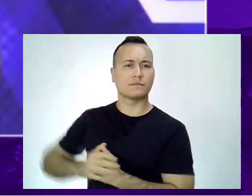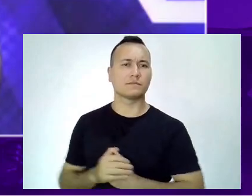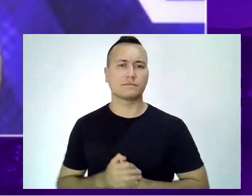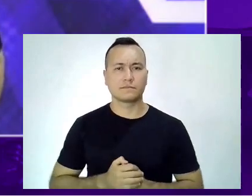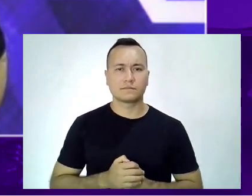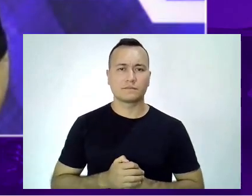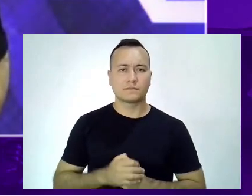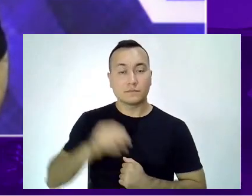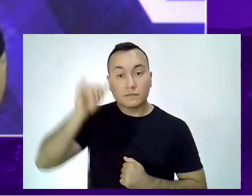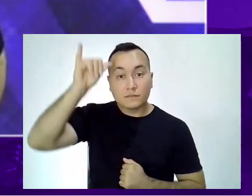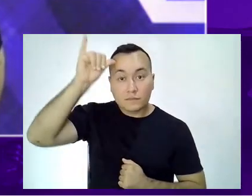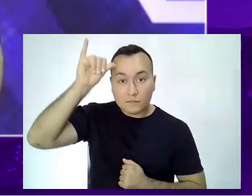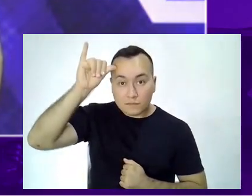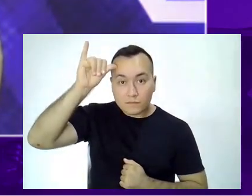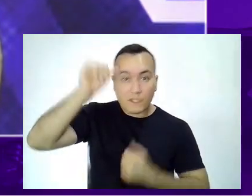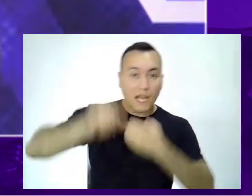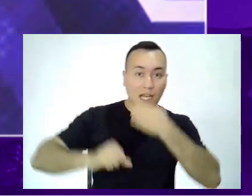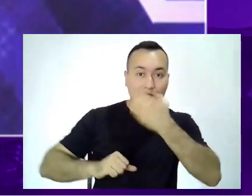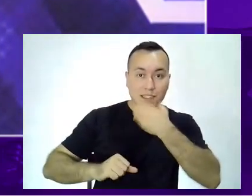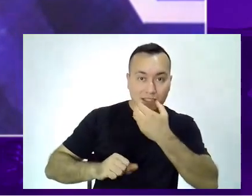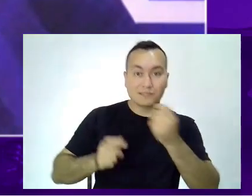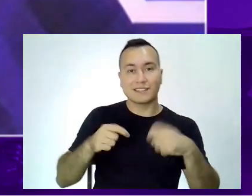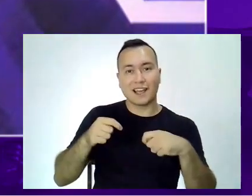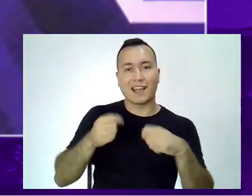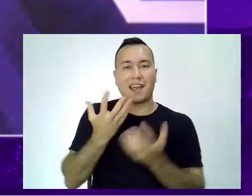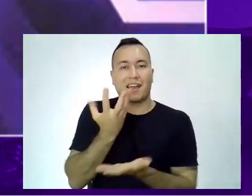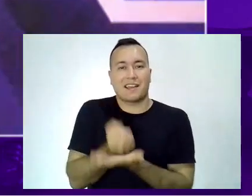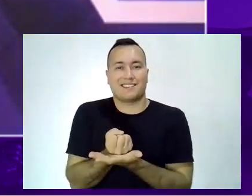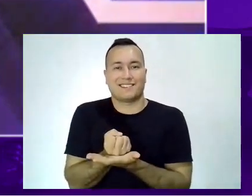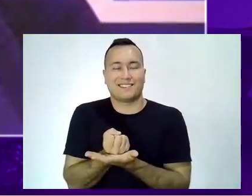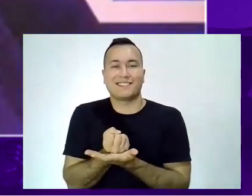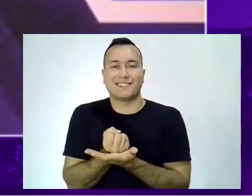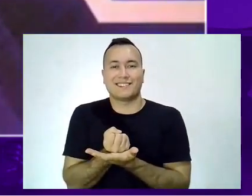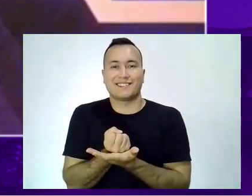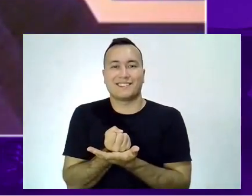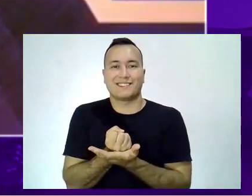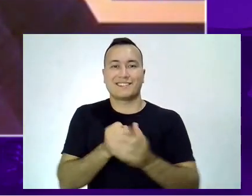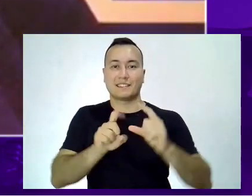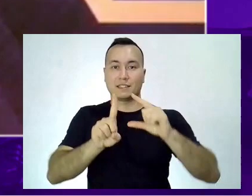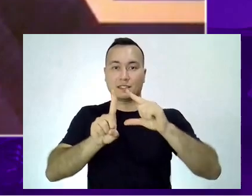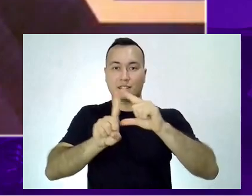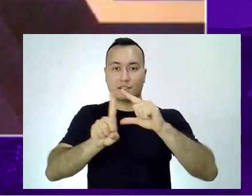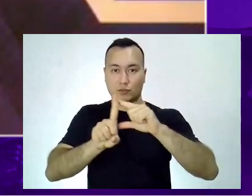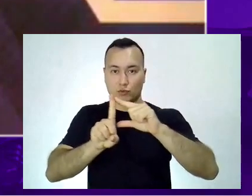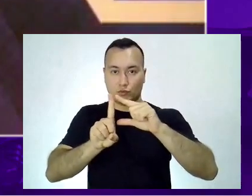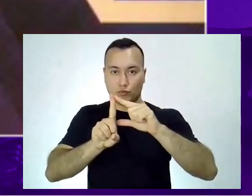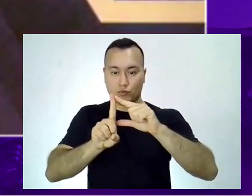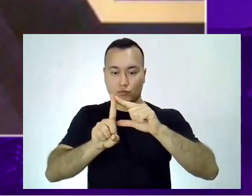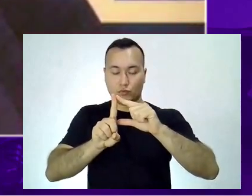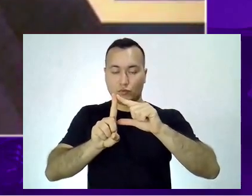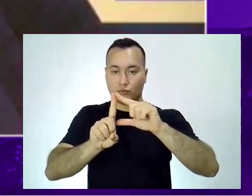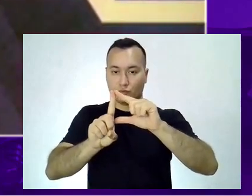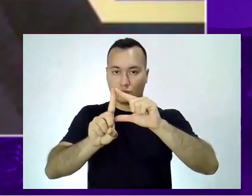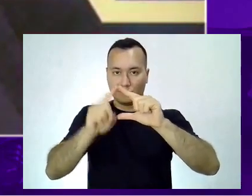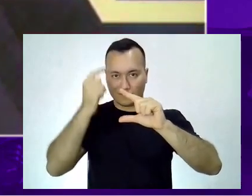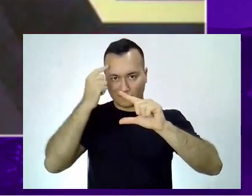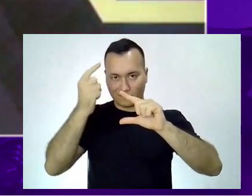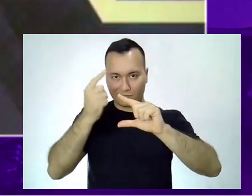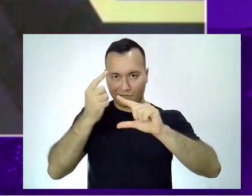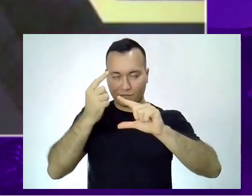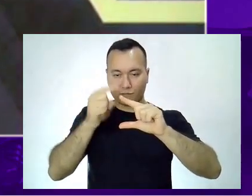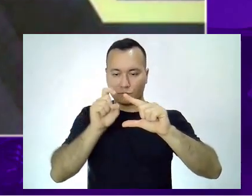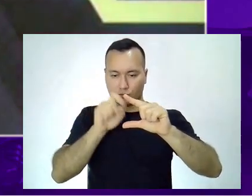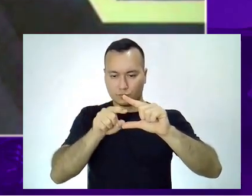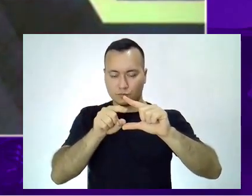Na Android Store lá, na Google Play. Chama de Strava Cards o aplicativo. Você pode baixar. São 170 cartas de reflexão.